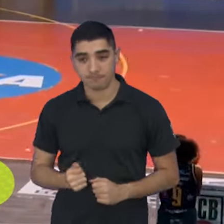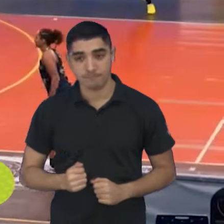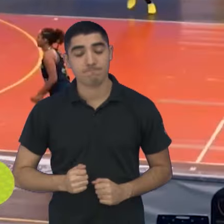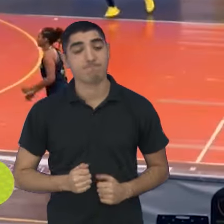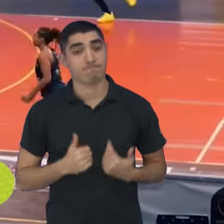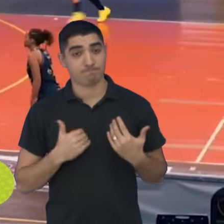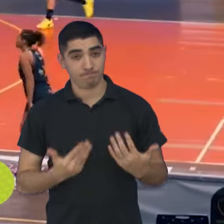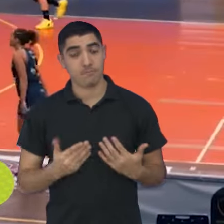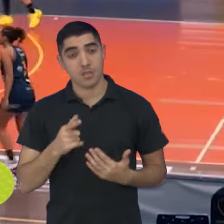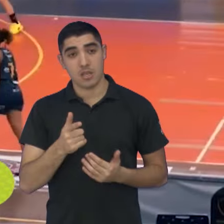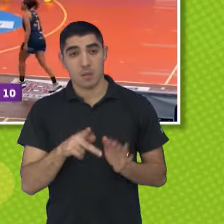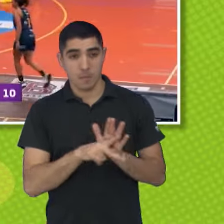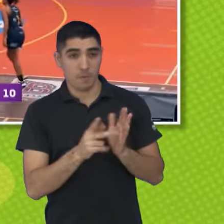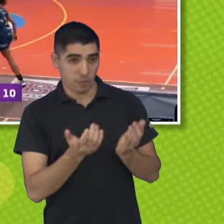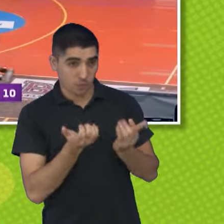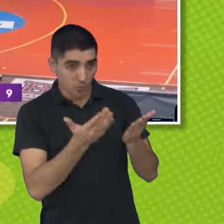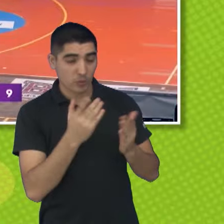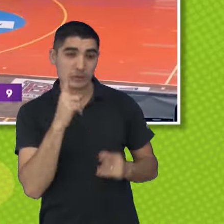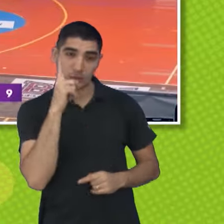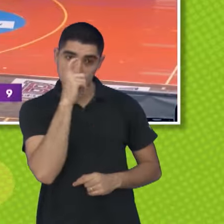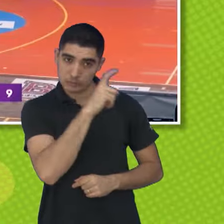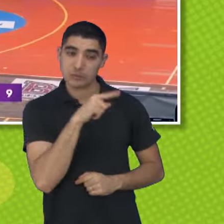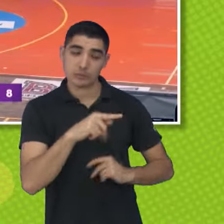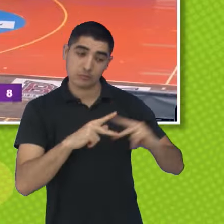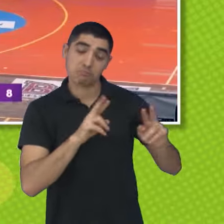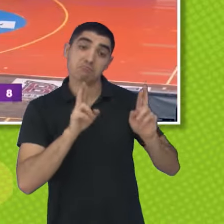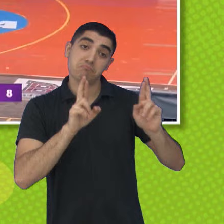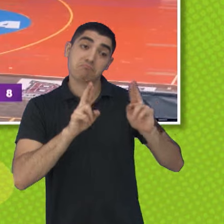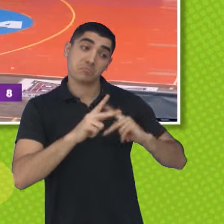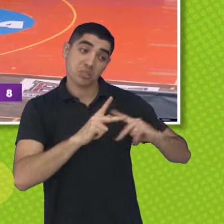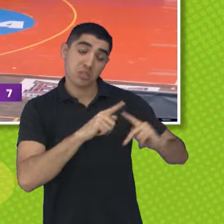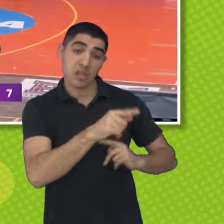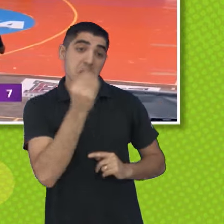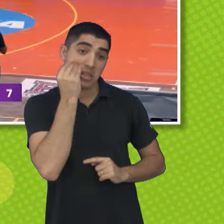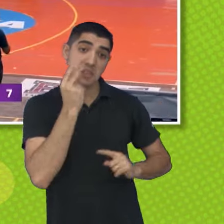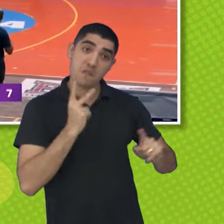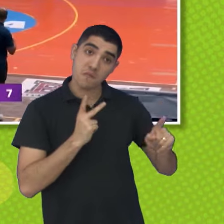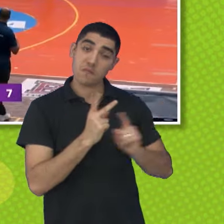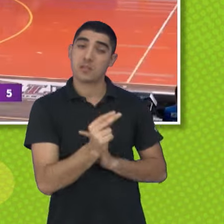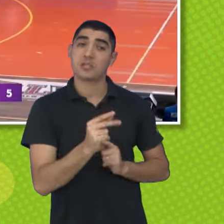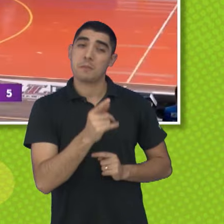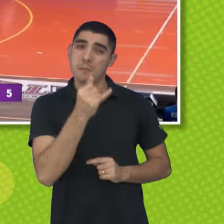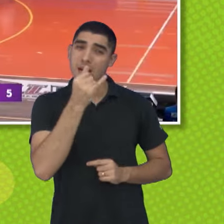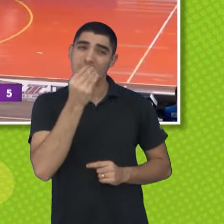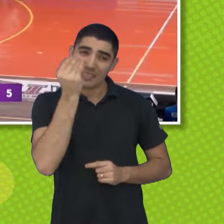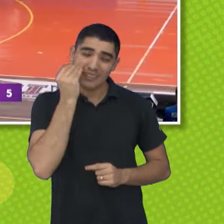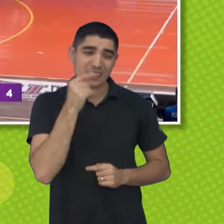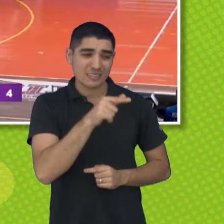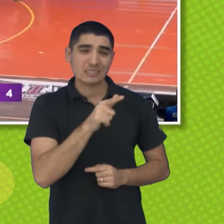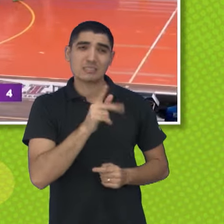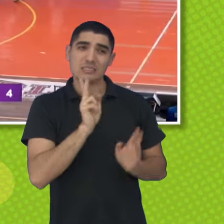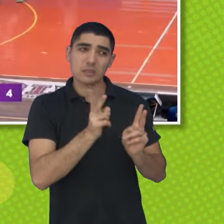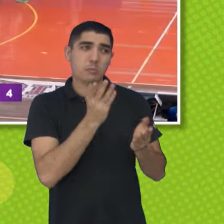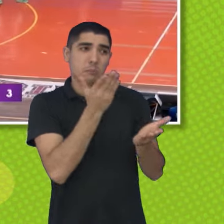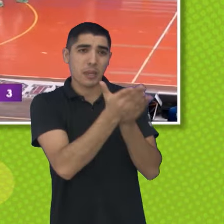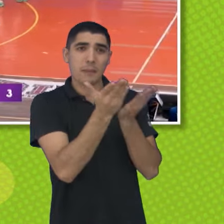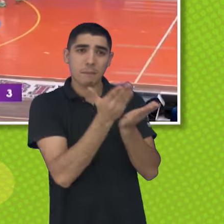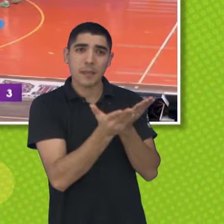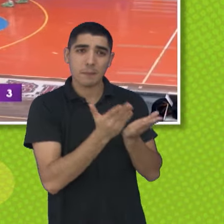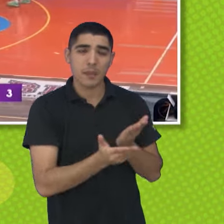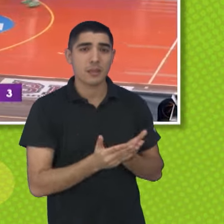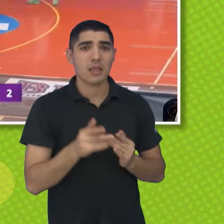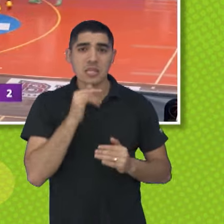fora de casa é difícil pro São José, quem sabe aí vamos torcer pra uma vitória, pra interromper essa fase difícil de derrotas aí, derrotas do